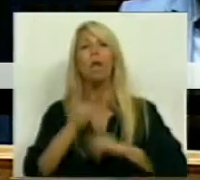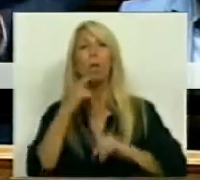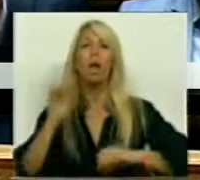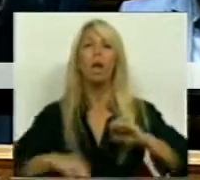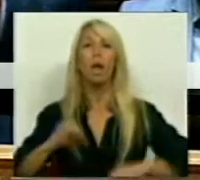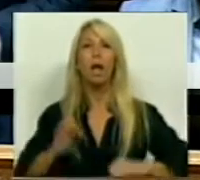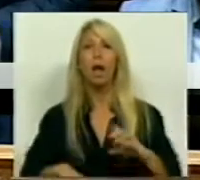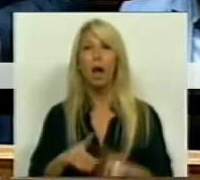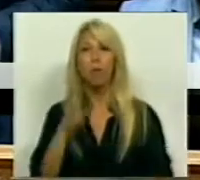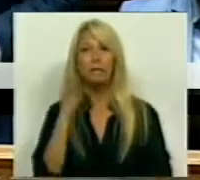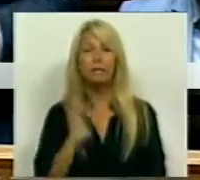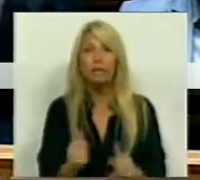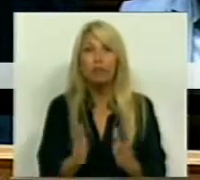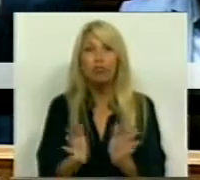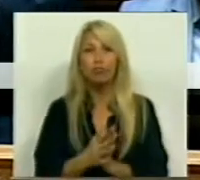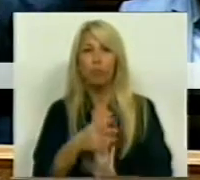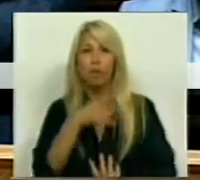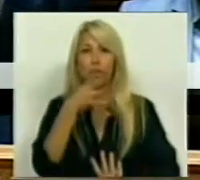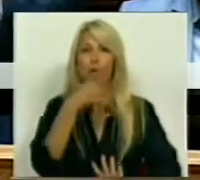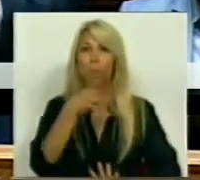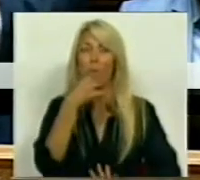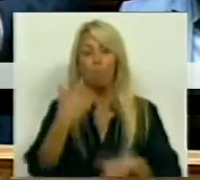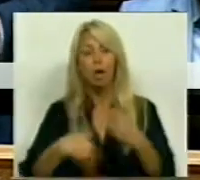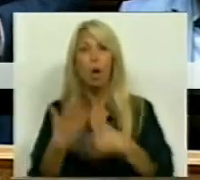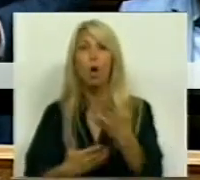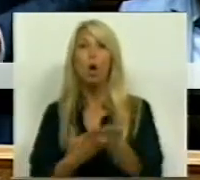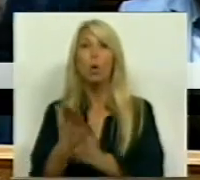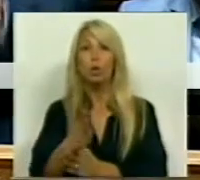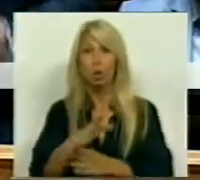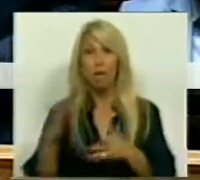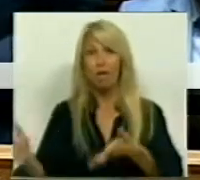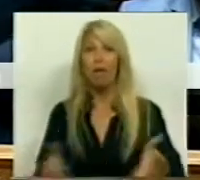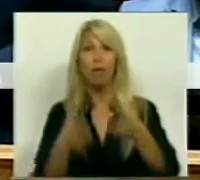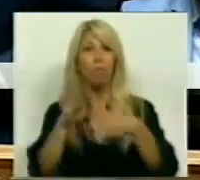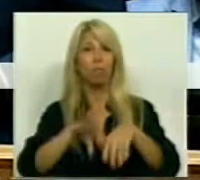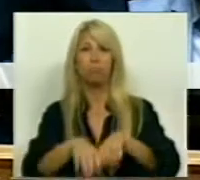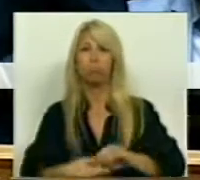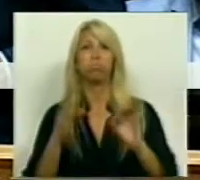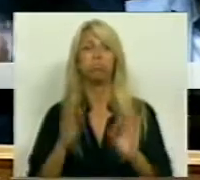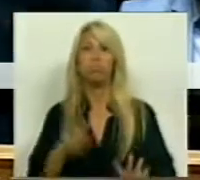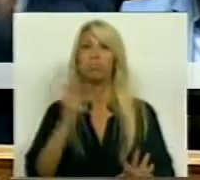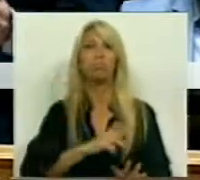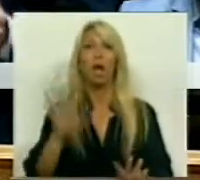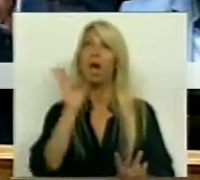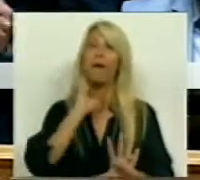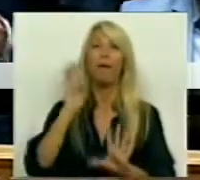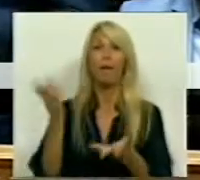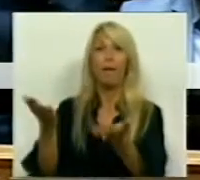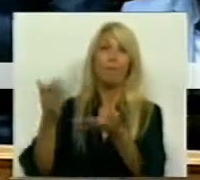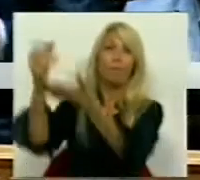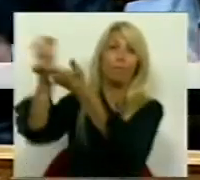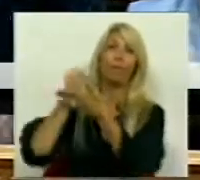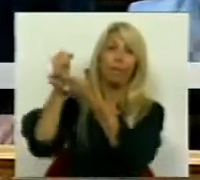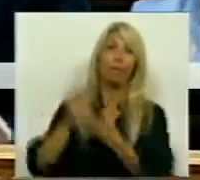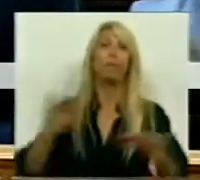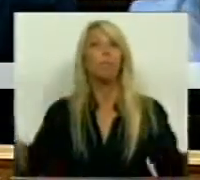Procurarão todas as justificações para continuar este caminho para o desastre de perpetuação da dependência. É isto mesmo que está em causa,